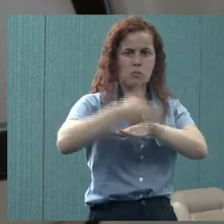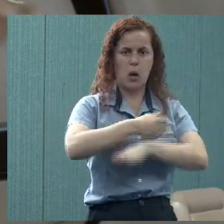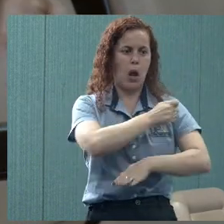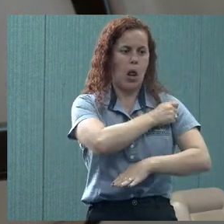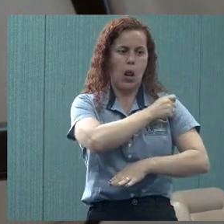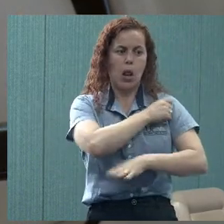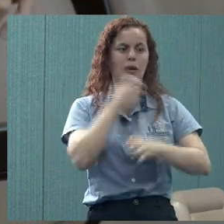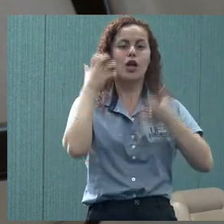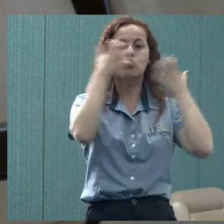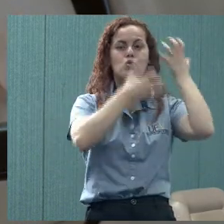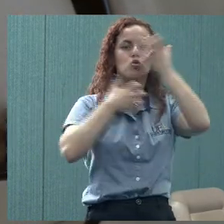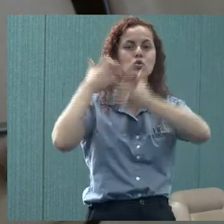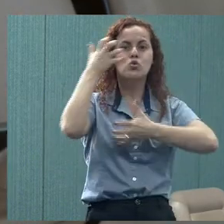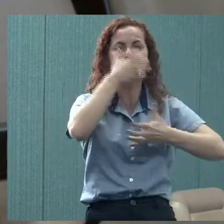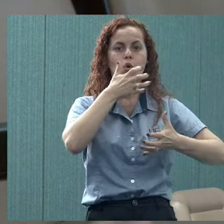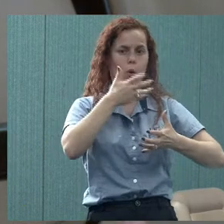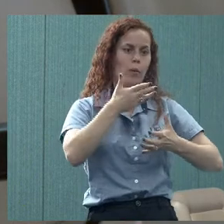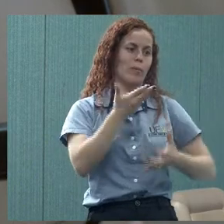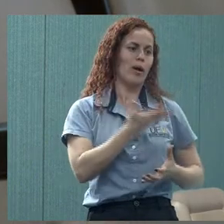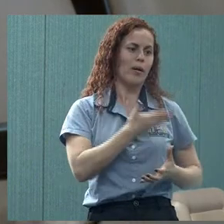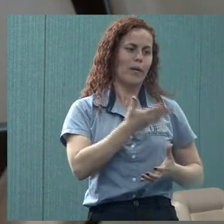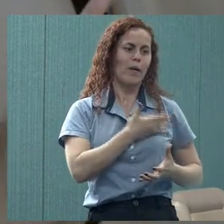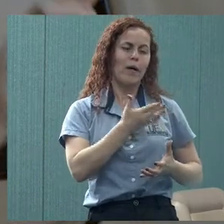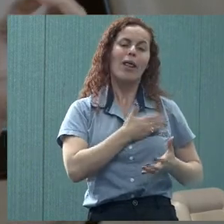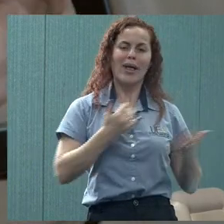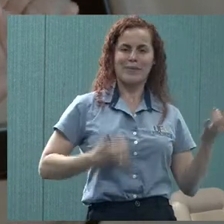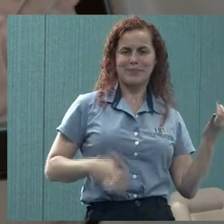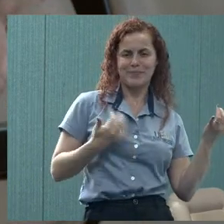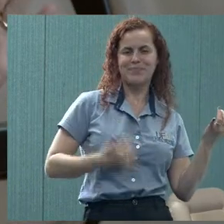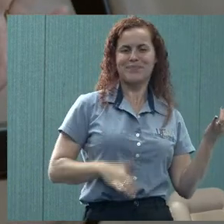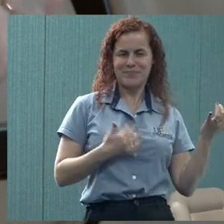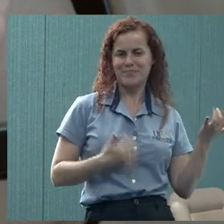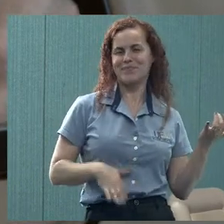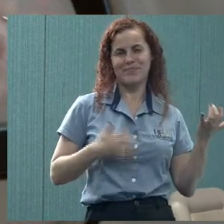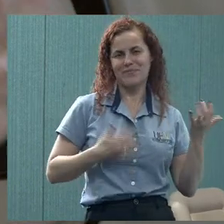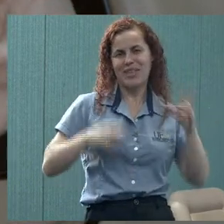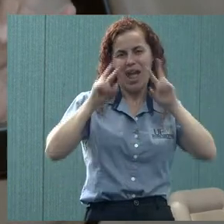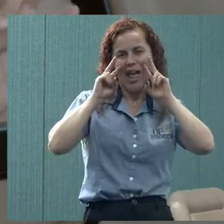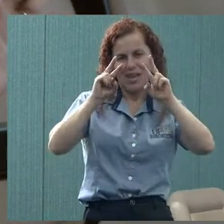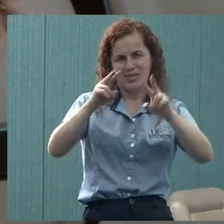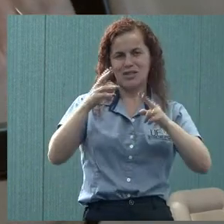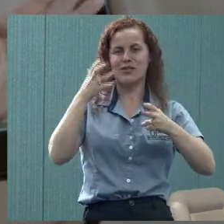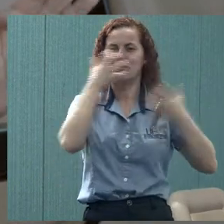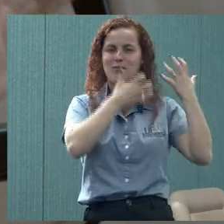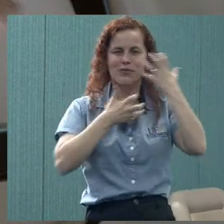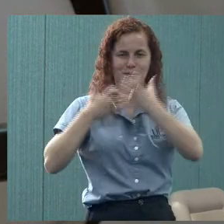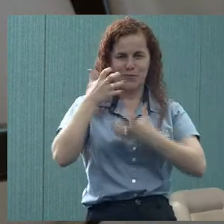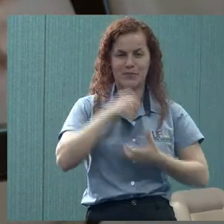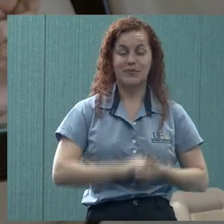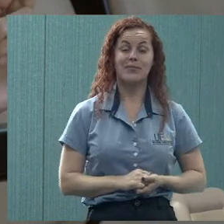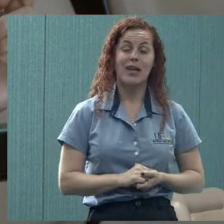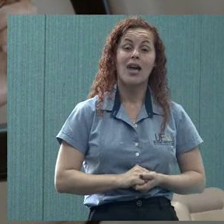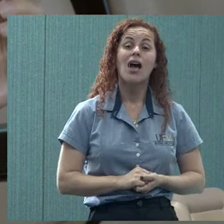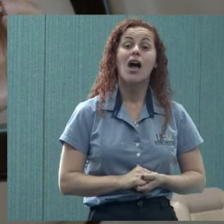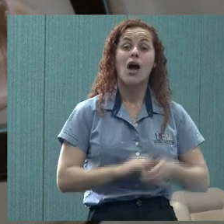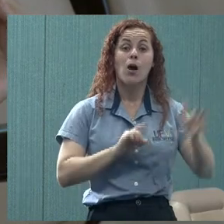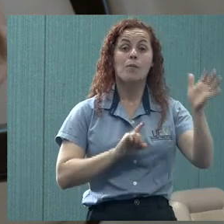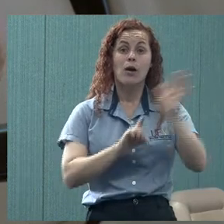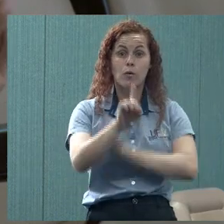devem estar no show ali, porque tem um colega tocando lá. Mas, então, eu vou falar as três questões. Uma, para o Felipe,